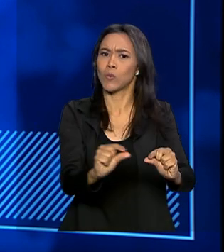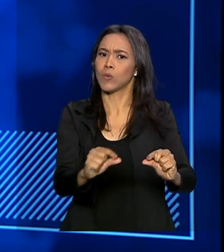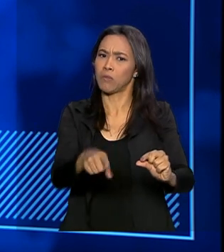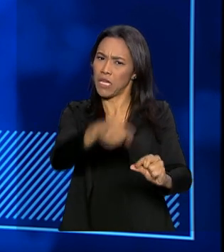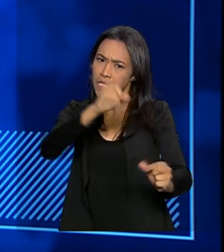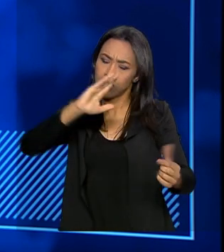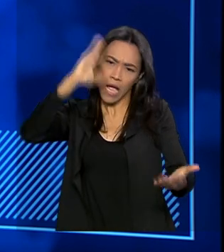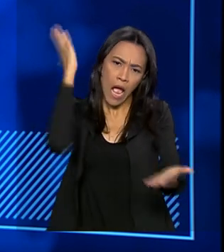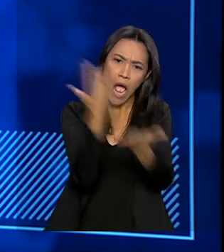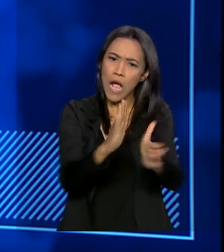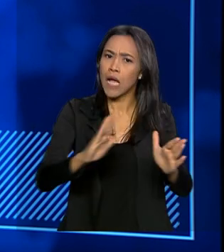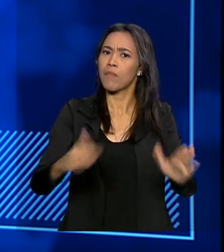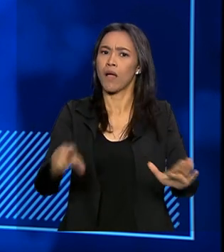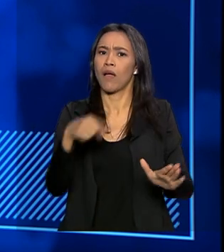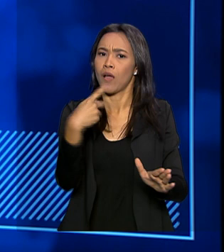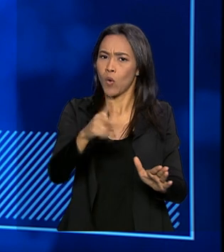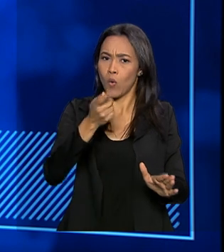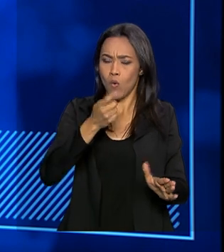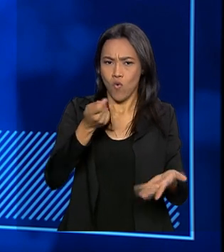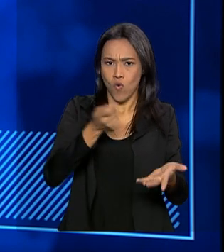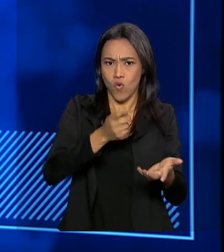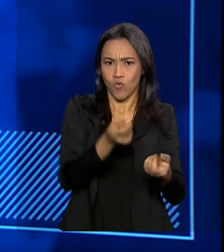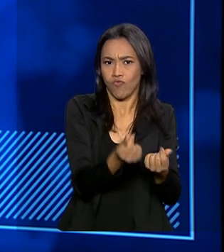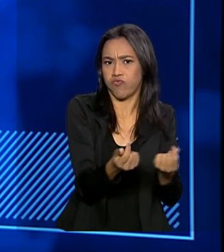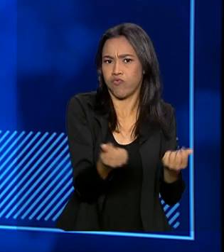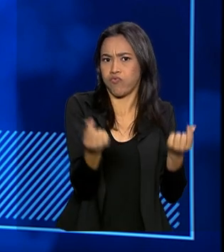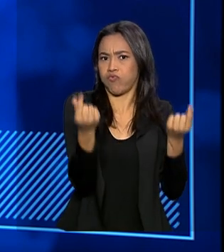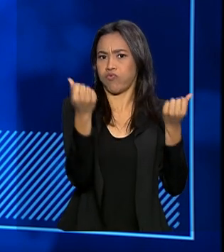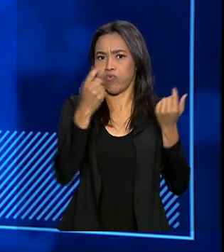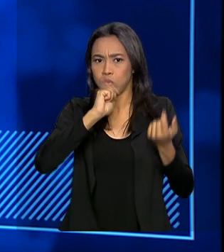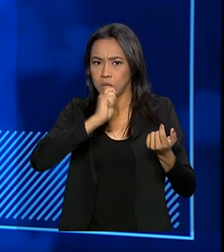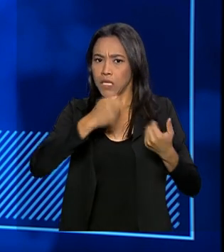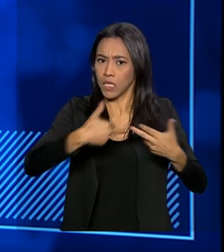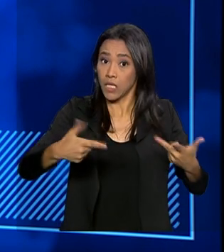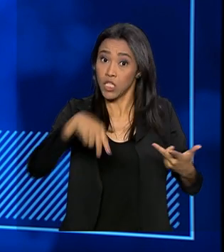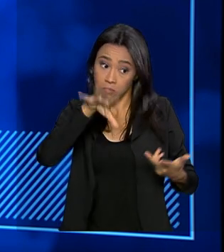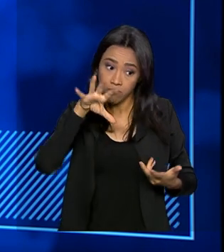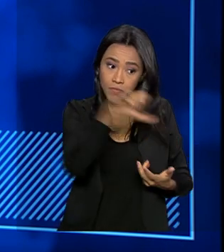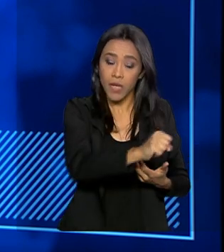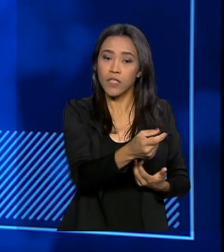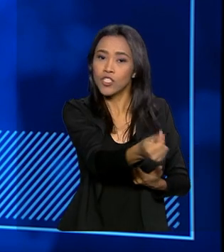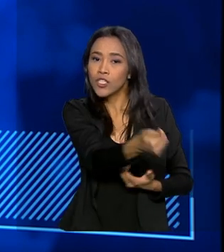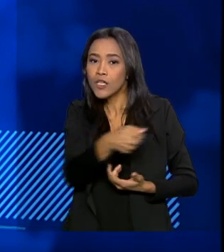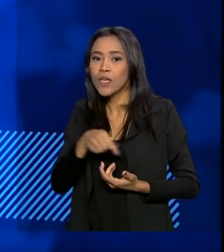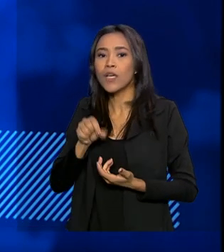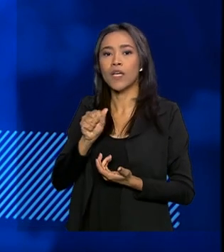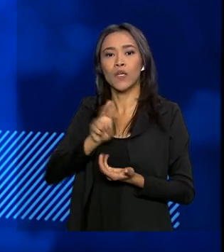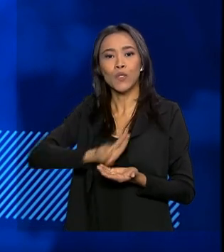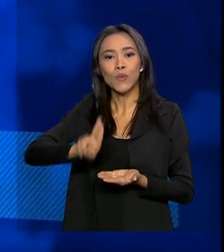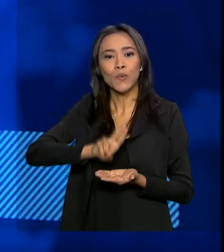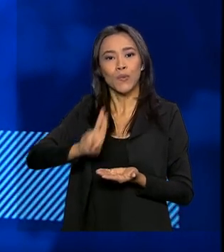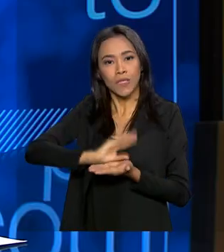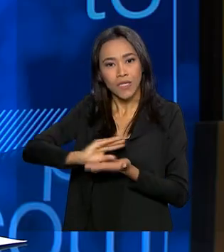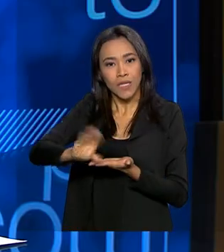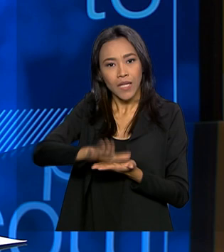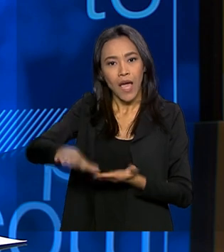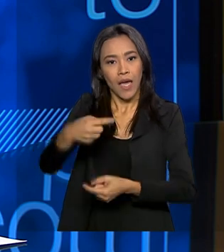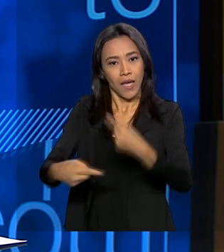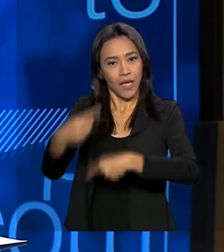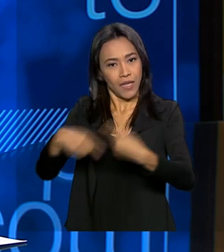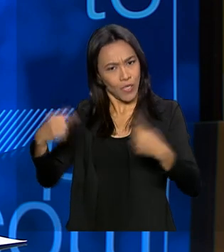os traficantes e esses recursos serem alienados e devolvidos para aplicação nas políticas públicas, principalmente de combate ao crime.